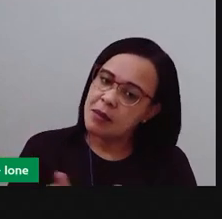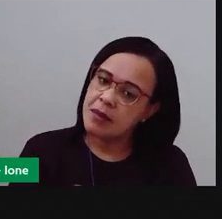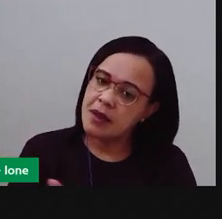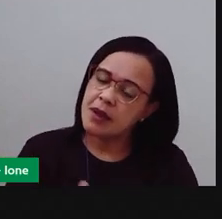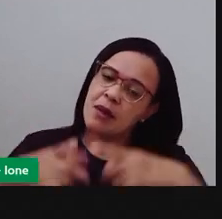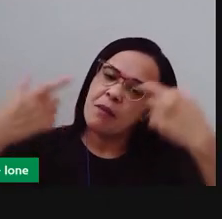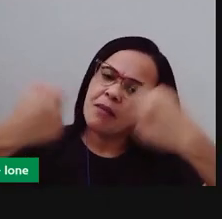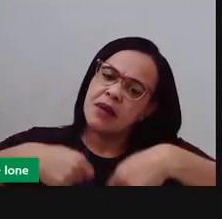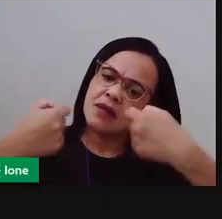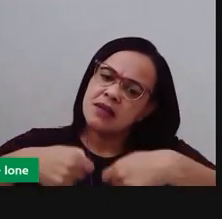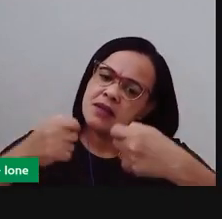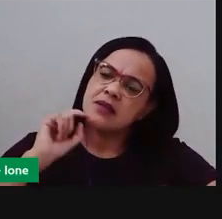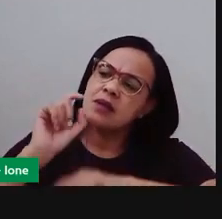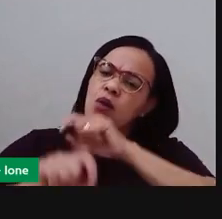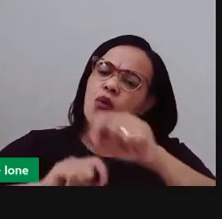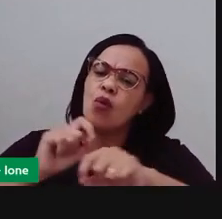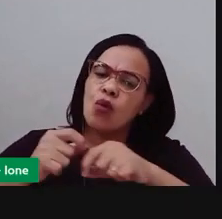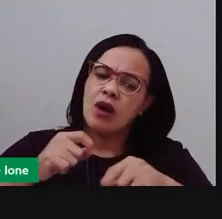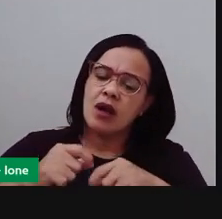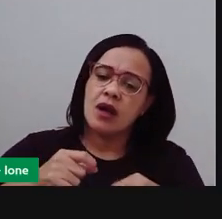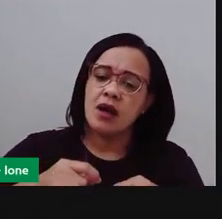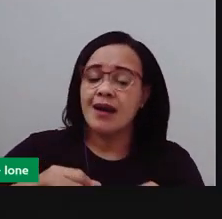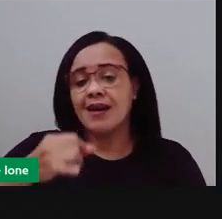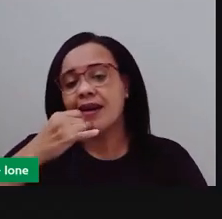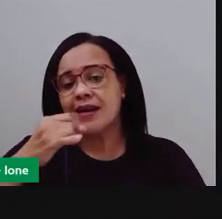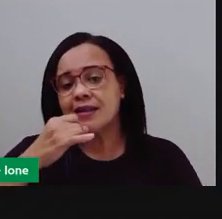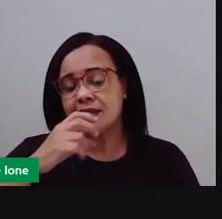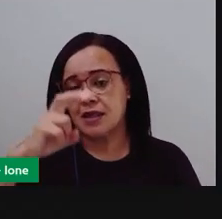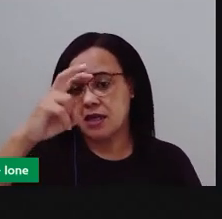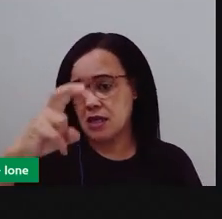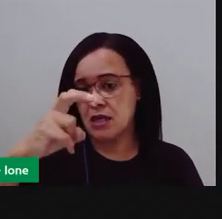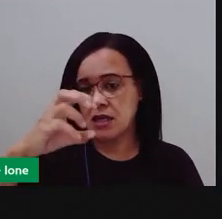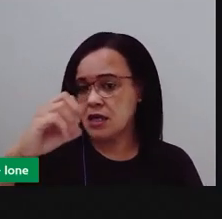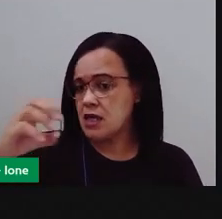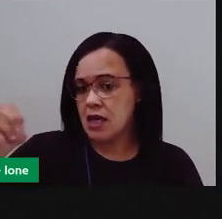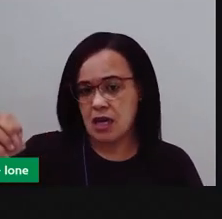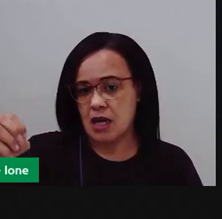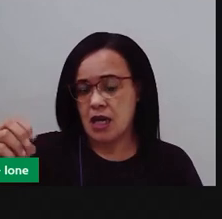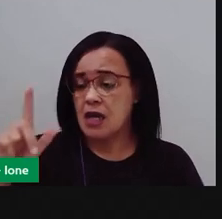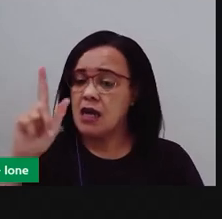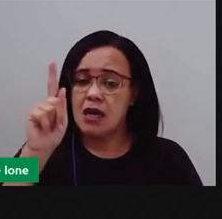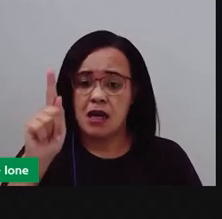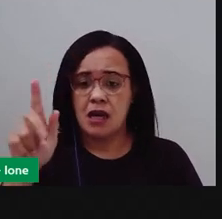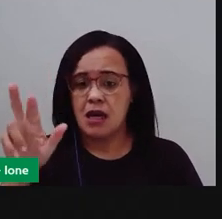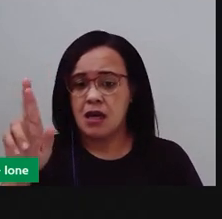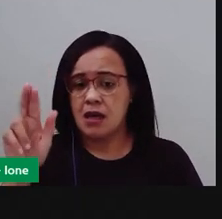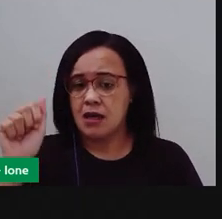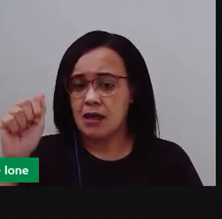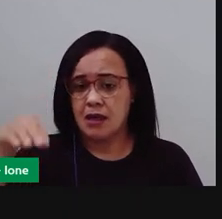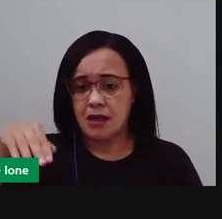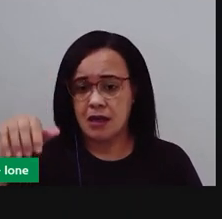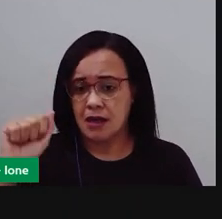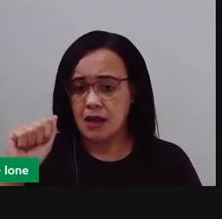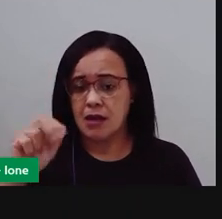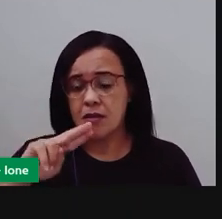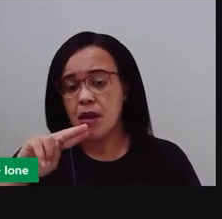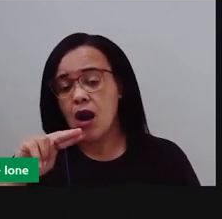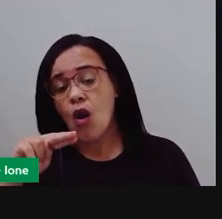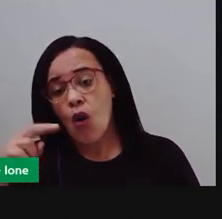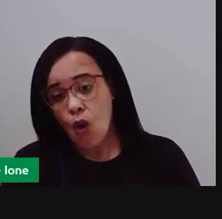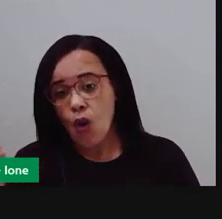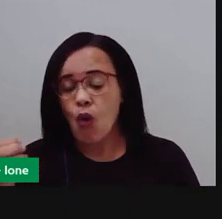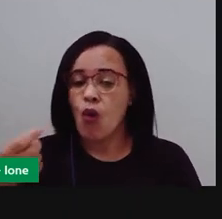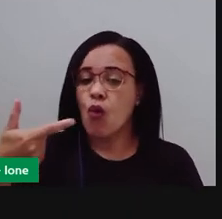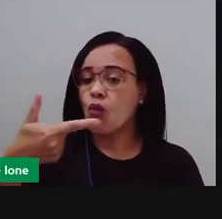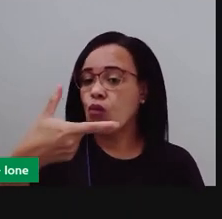precisar de 500 ou de 200 gramas de flocão de milho. E aí, pra